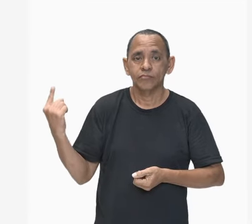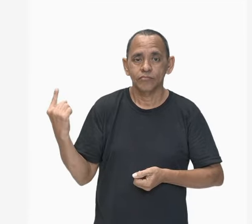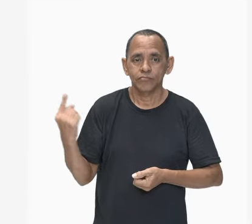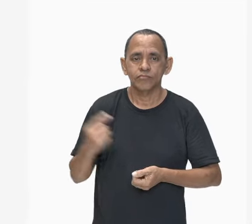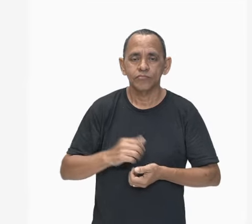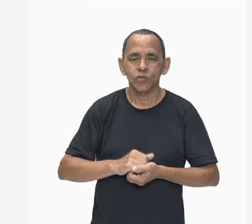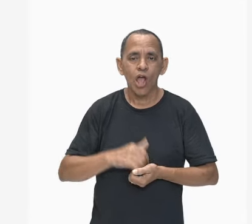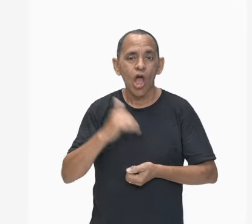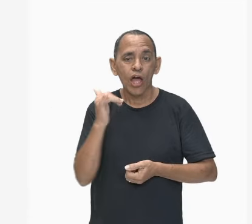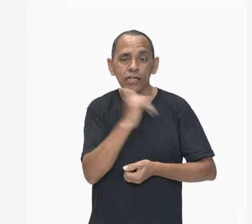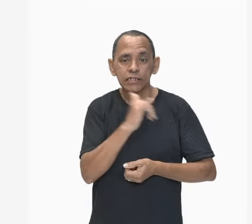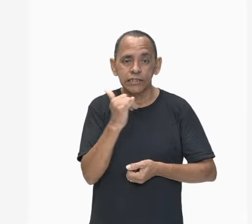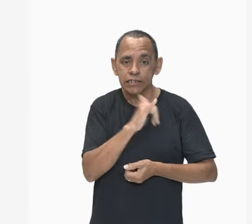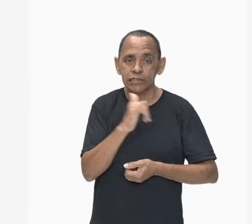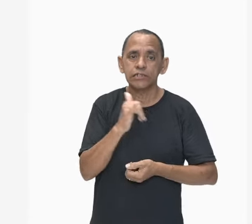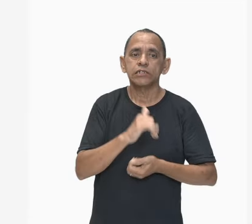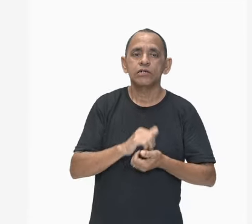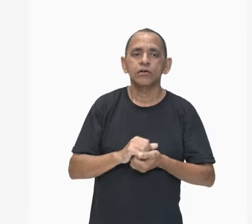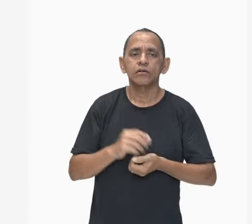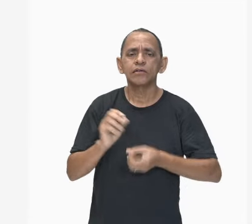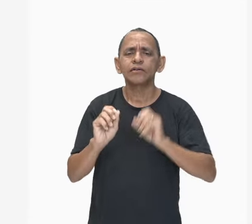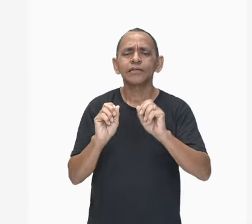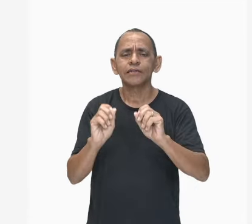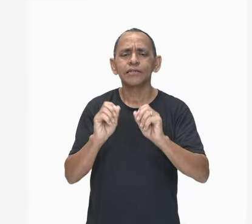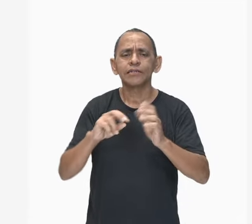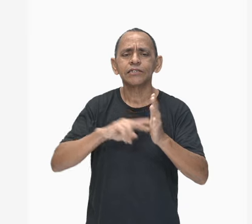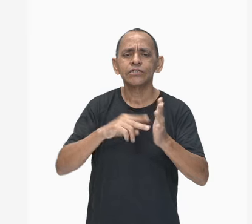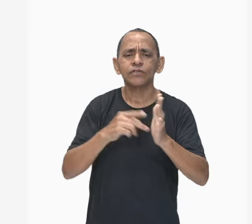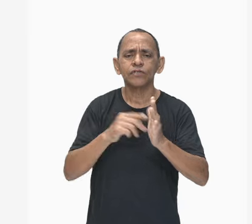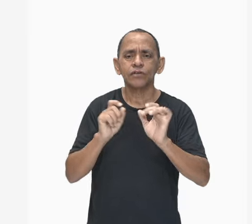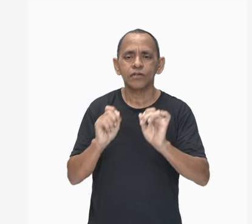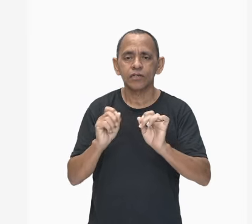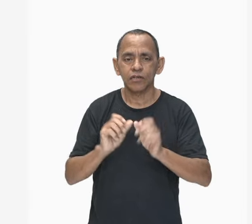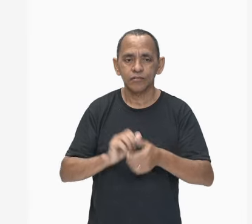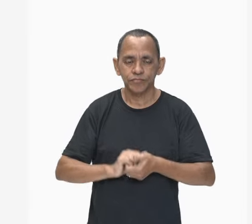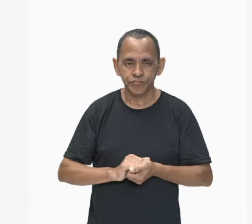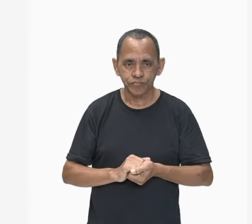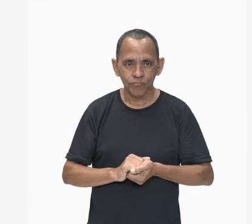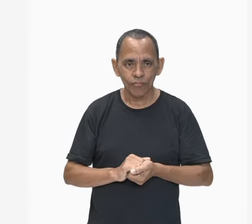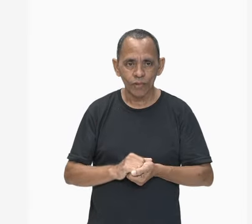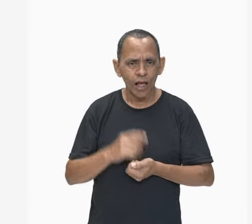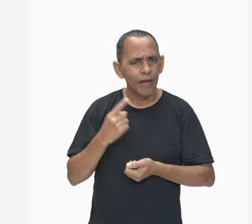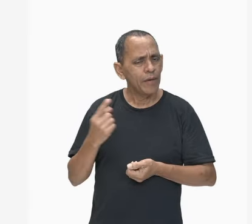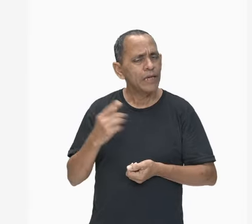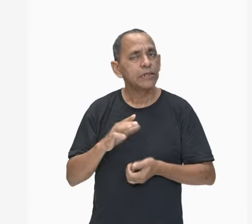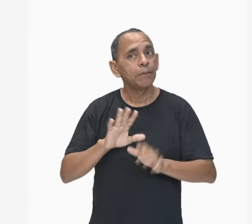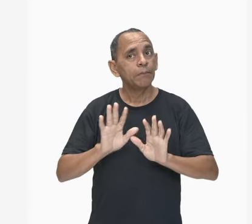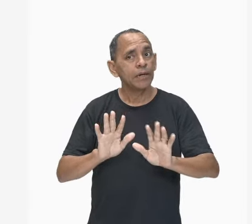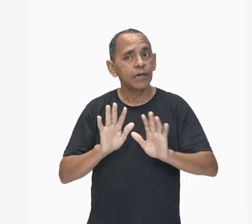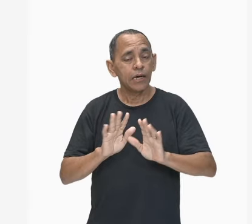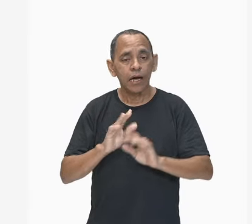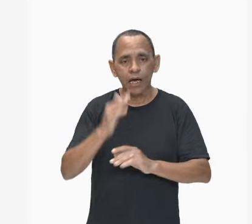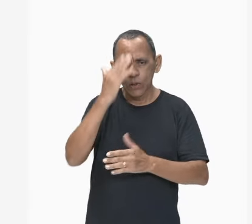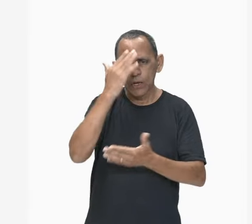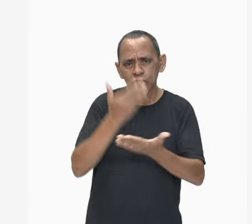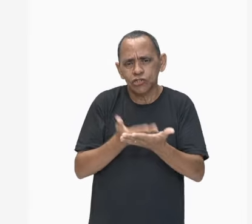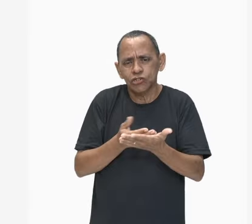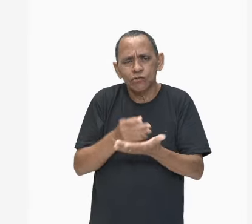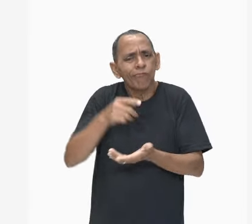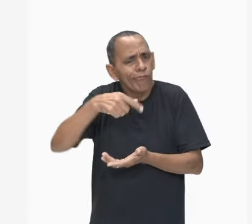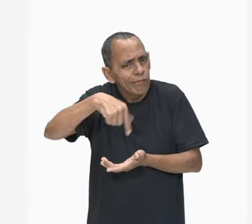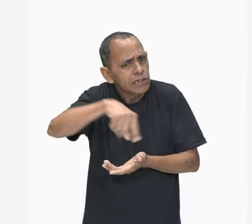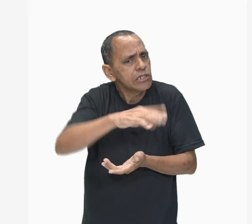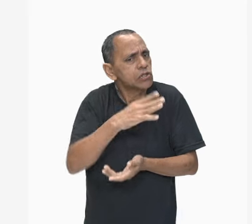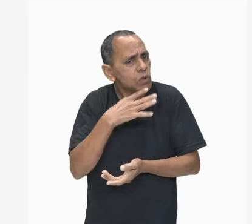eletrizados. Corpos eletrizados, coloquei essa imagem, mas acredito que vocês já viram em outras situações também,